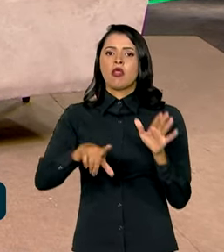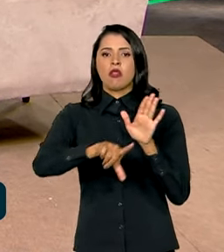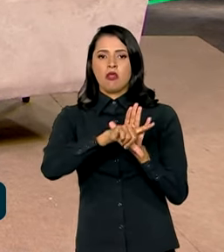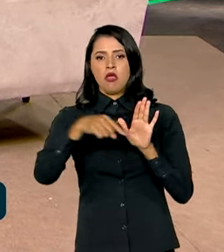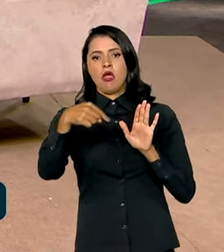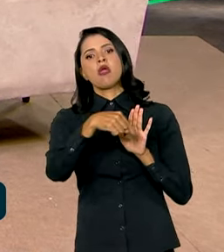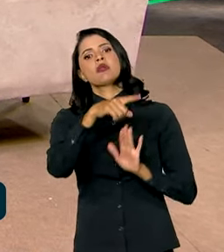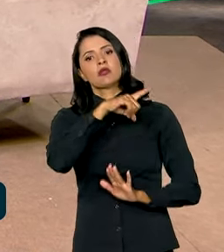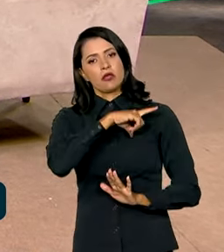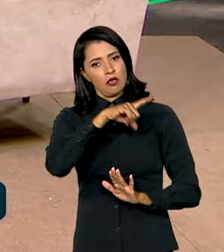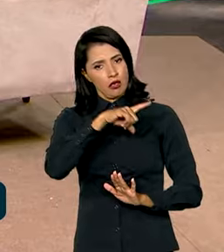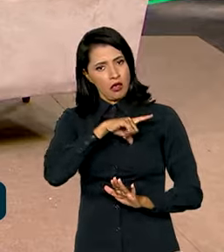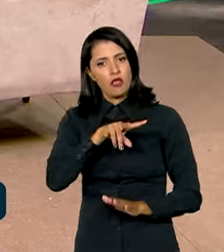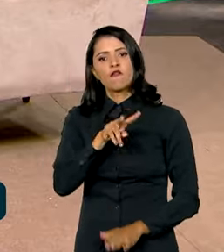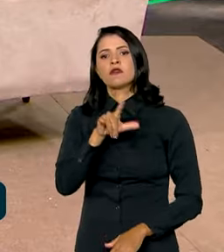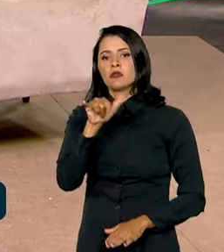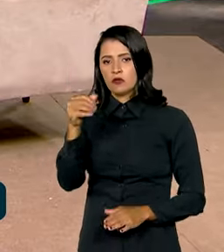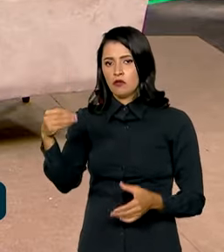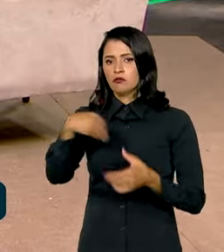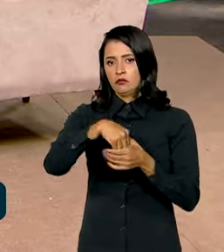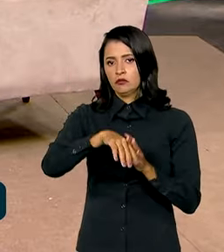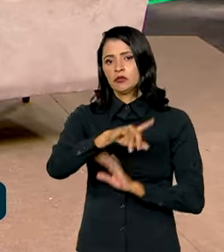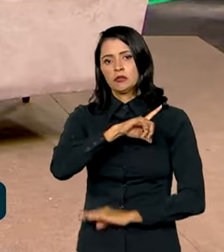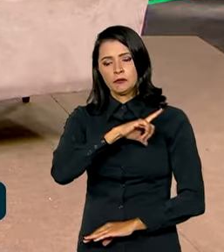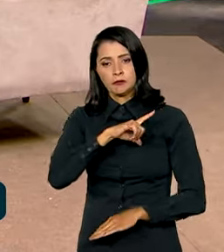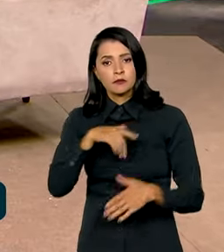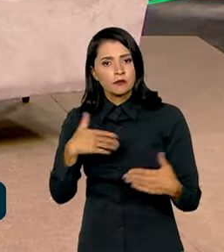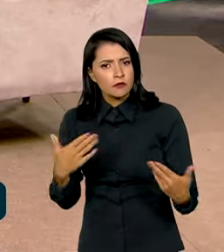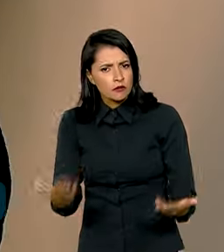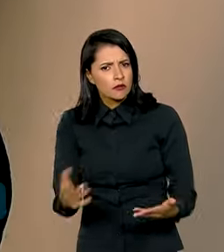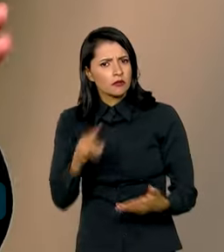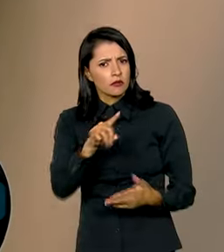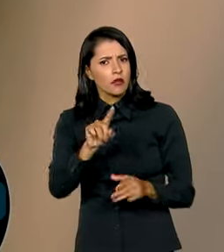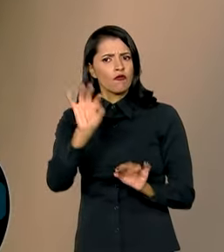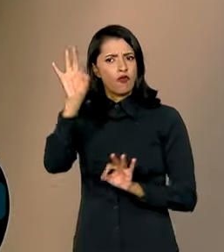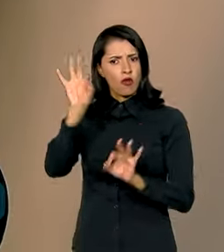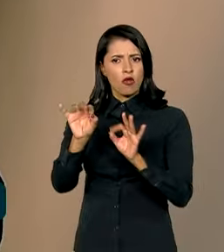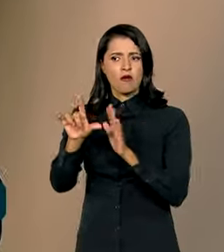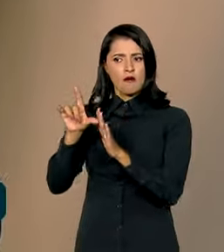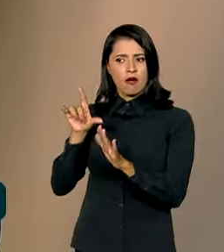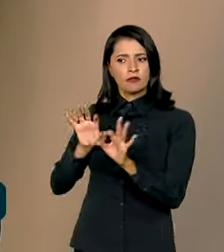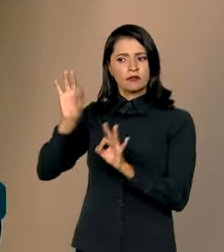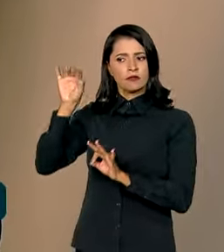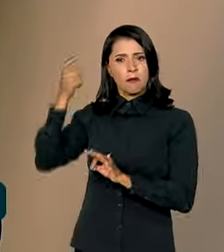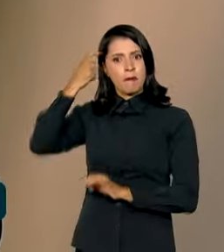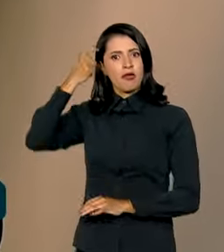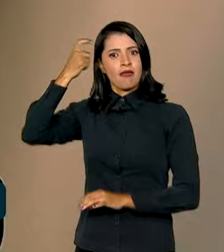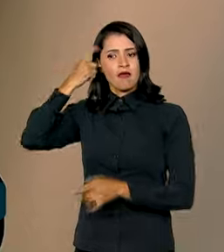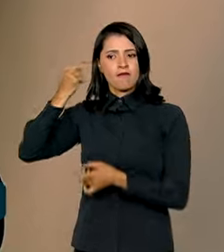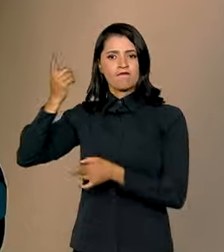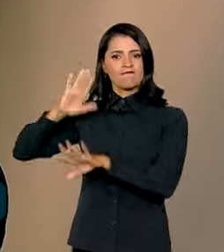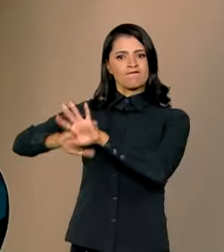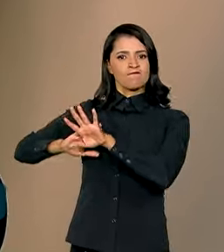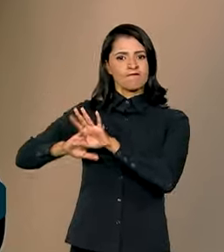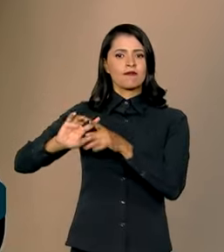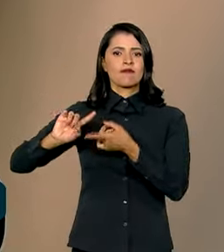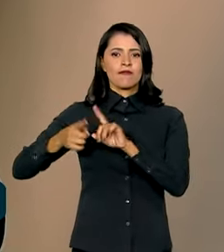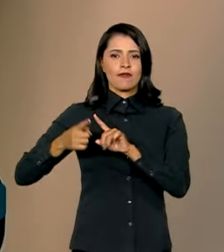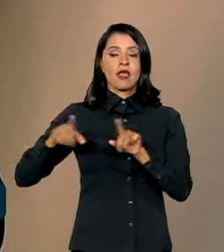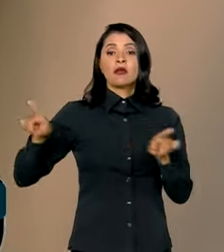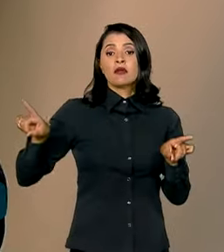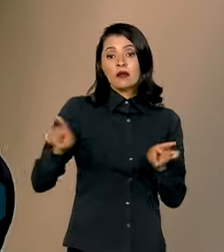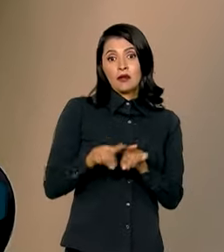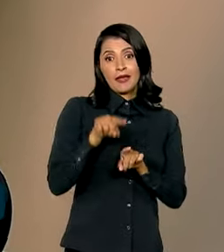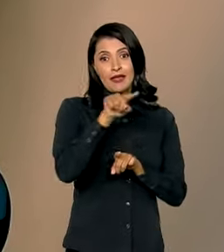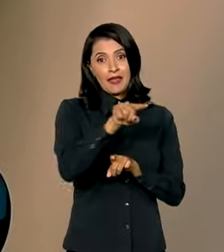eleitoral previa. Então, eu que foi uma ação organizada. Depois, a negativa do candidato que